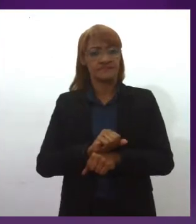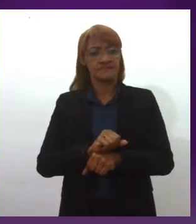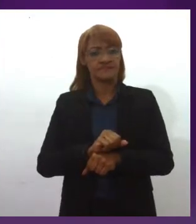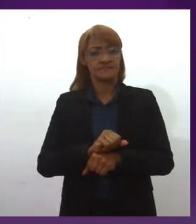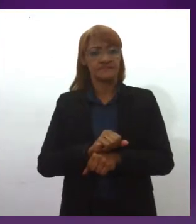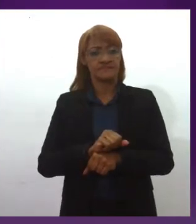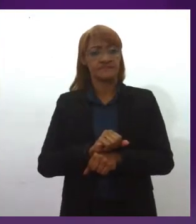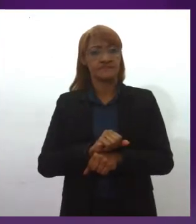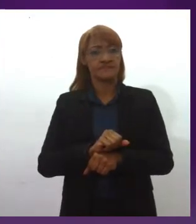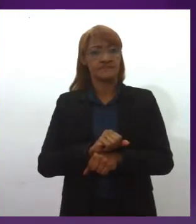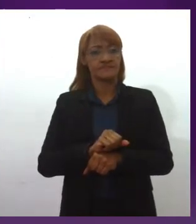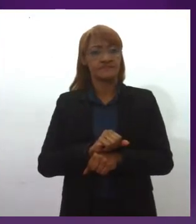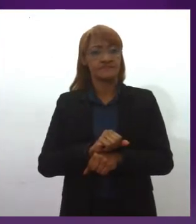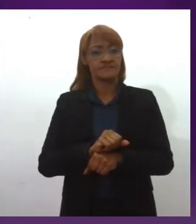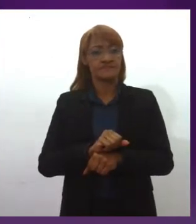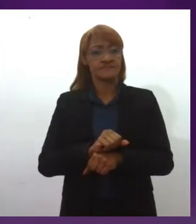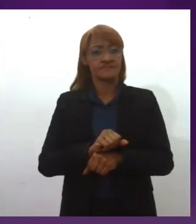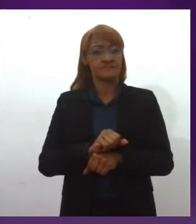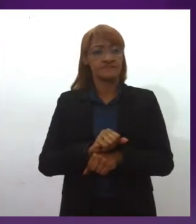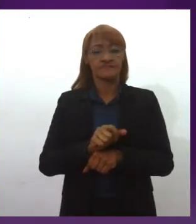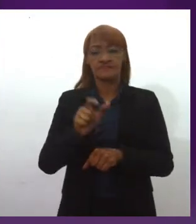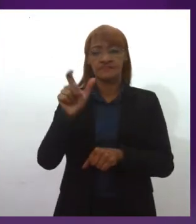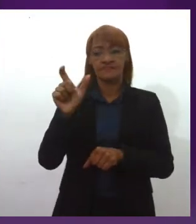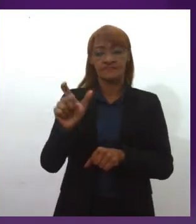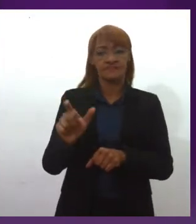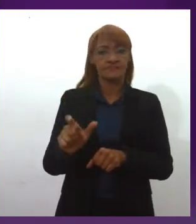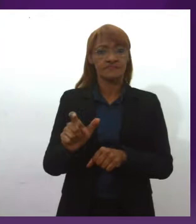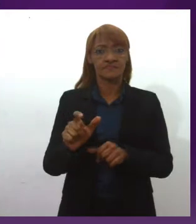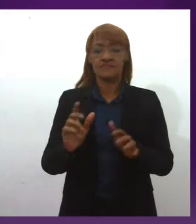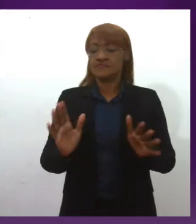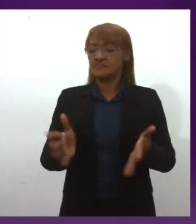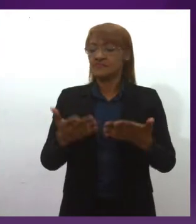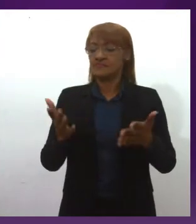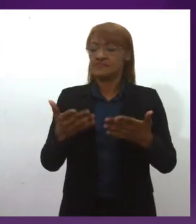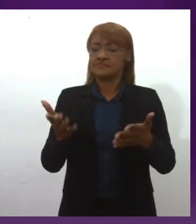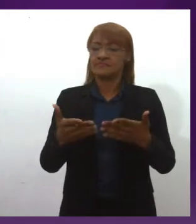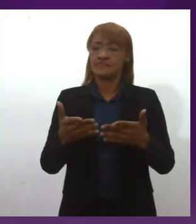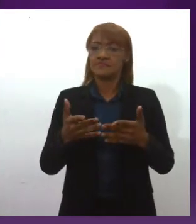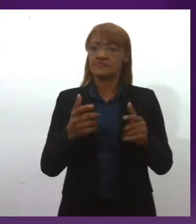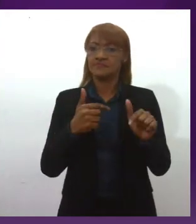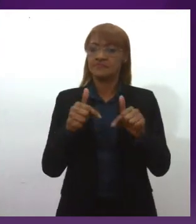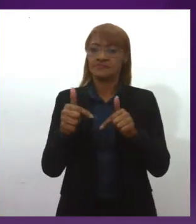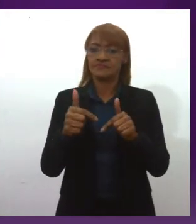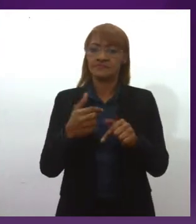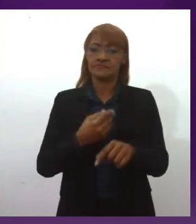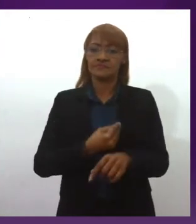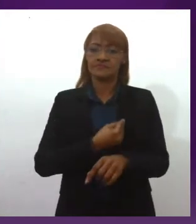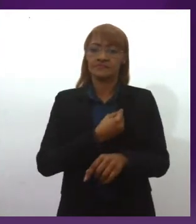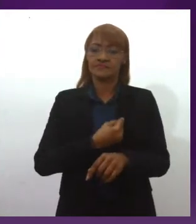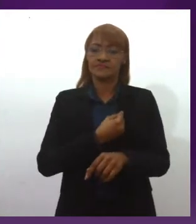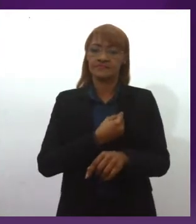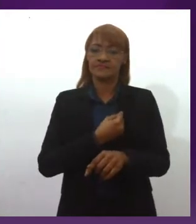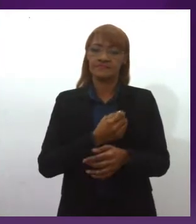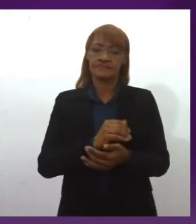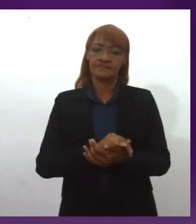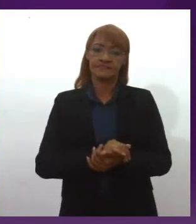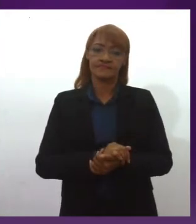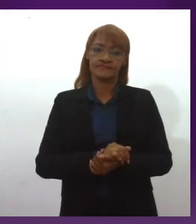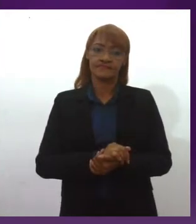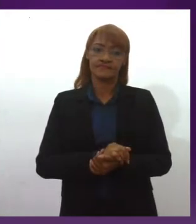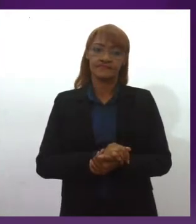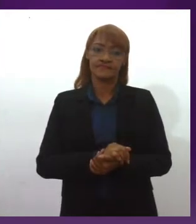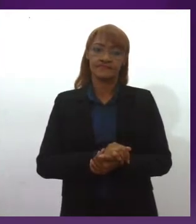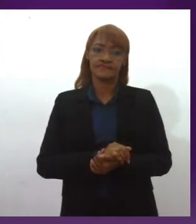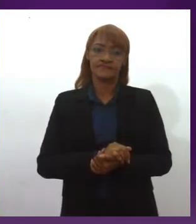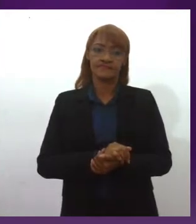Para Antonieta, missão máxima de entusiasmo, de ação, de vida. Música Ela